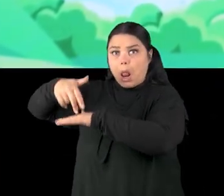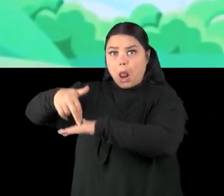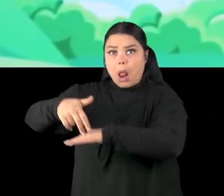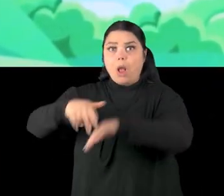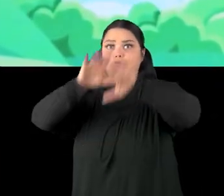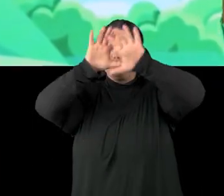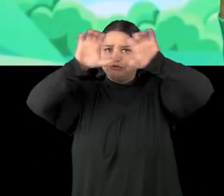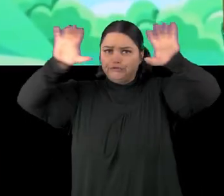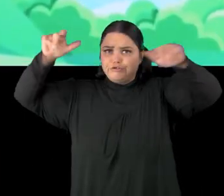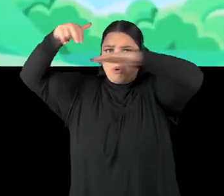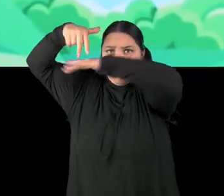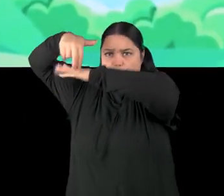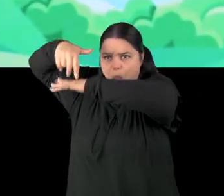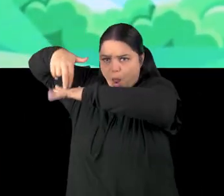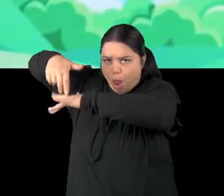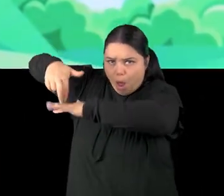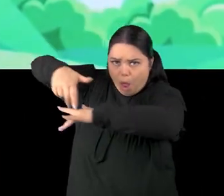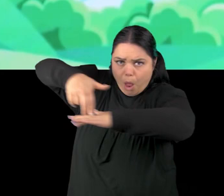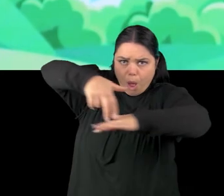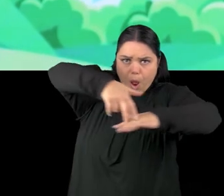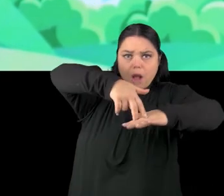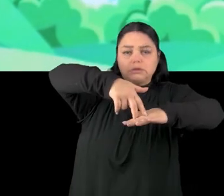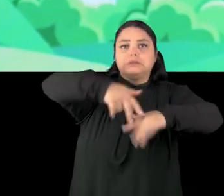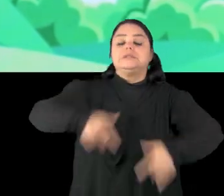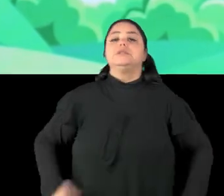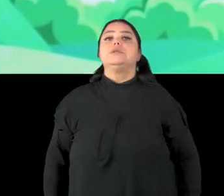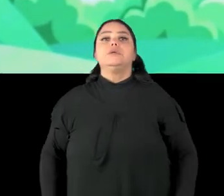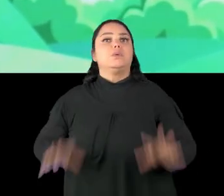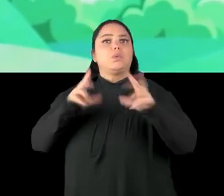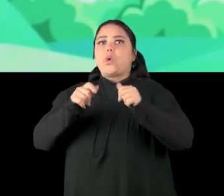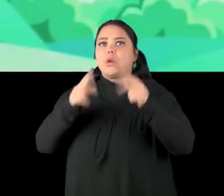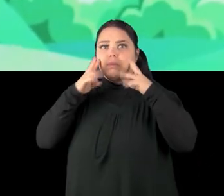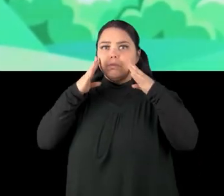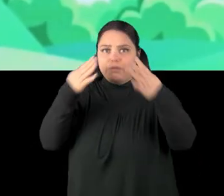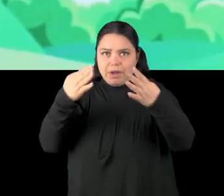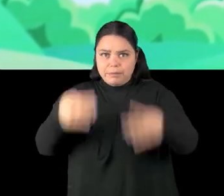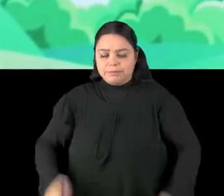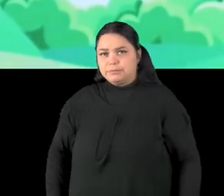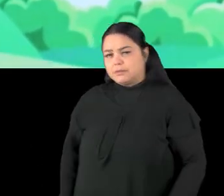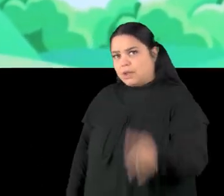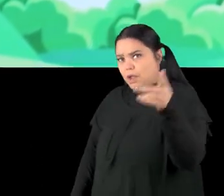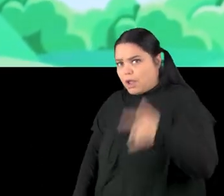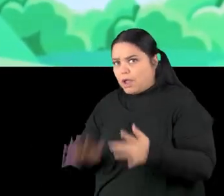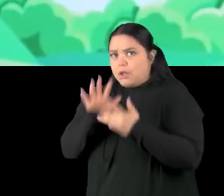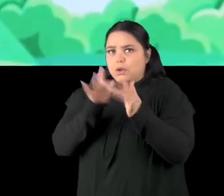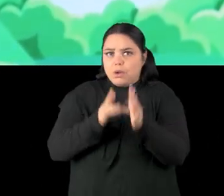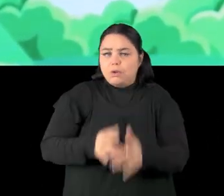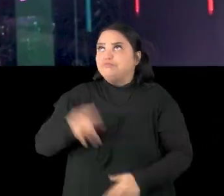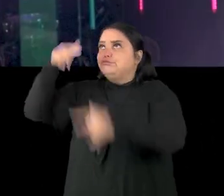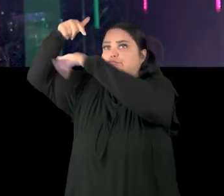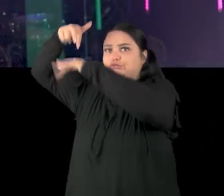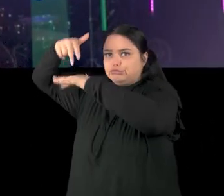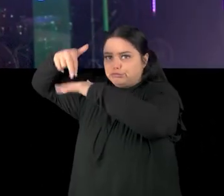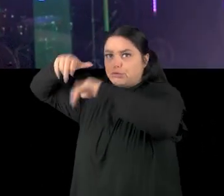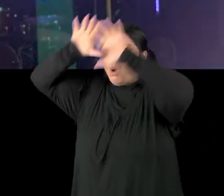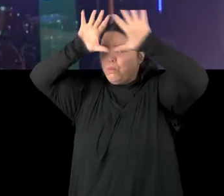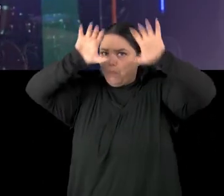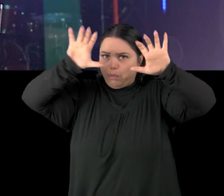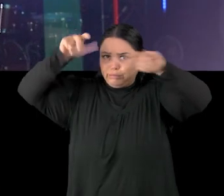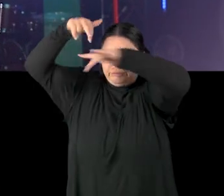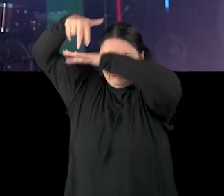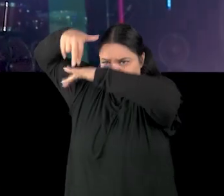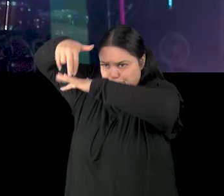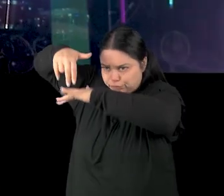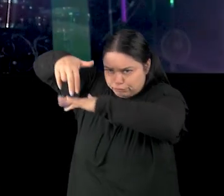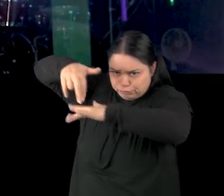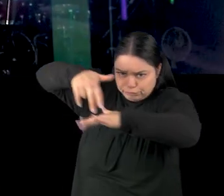as nuvens e todo o olho o verá. Vamos ler de novo? Eis que ele vem com as